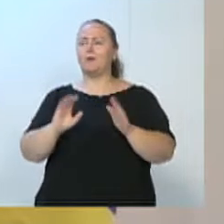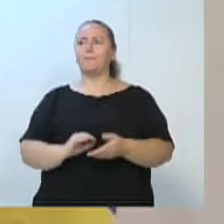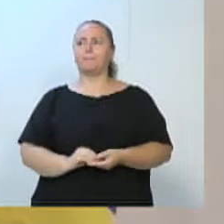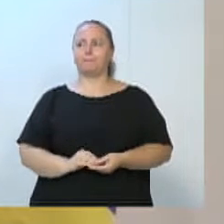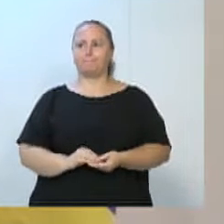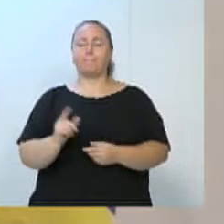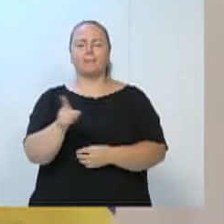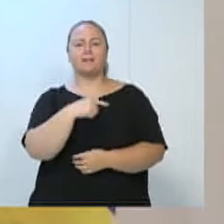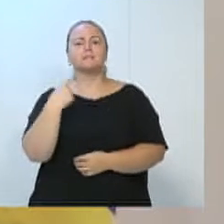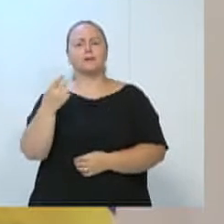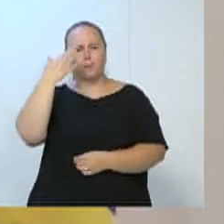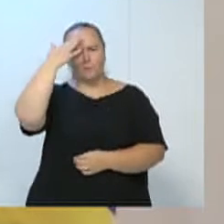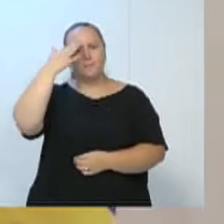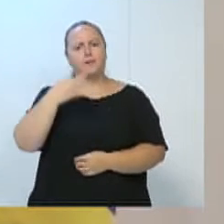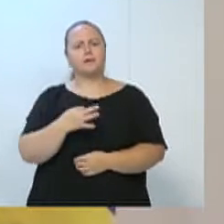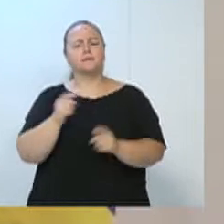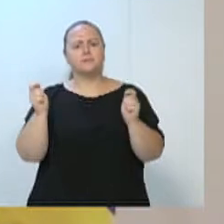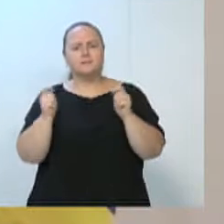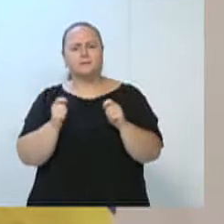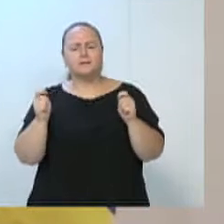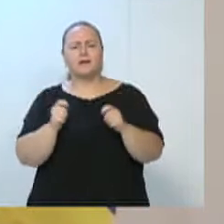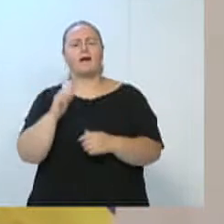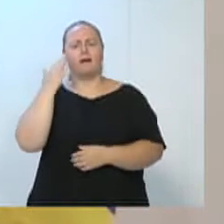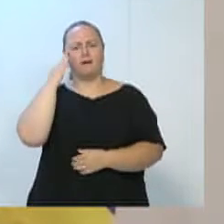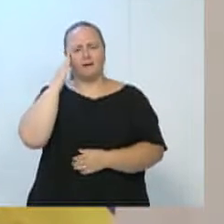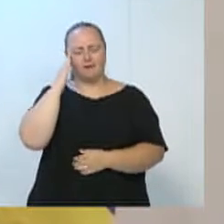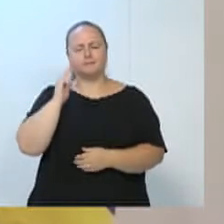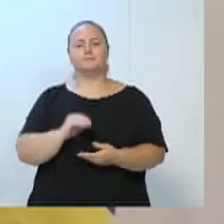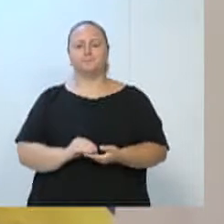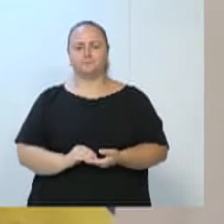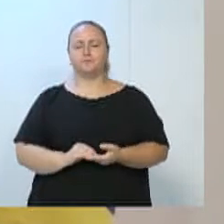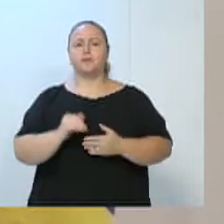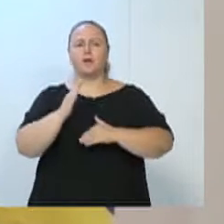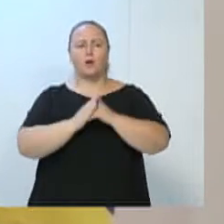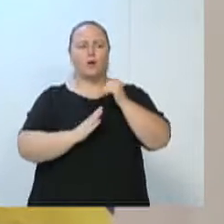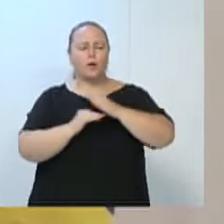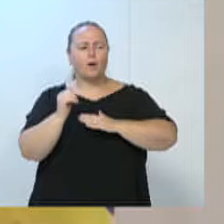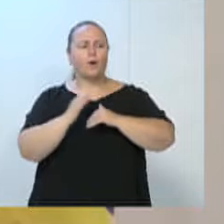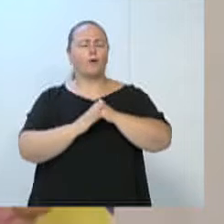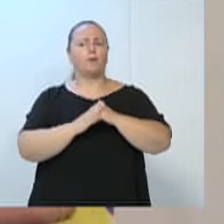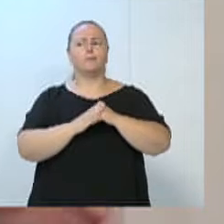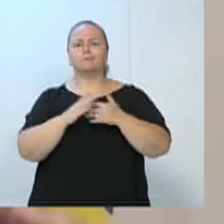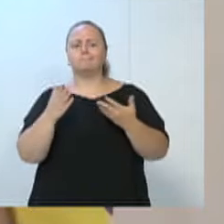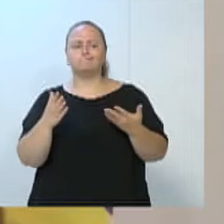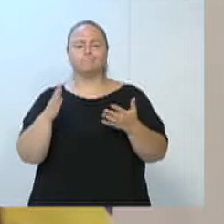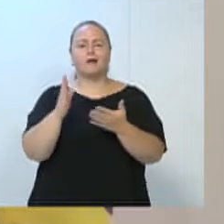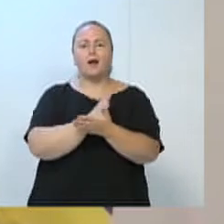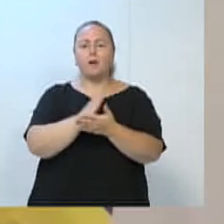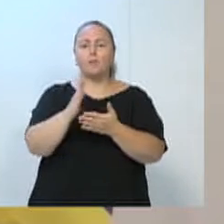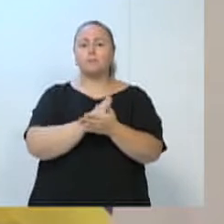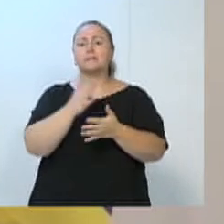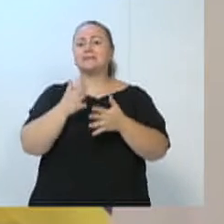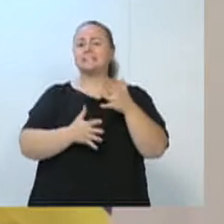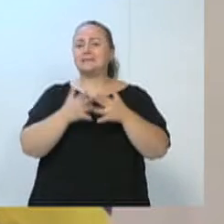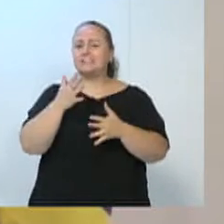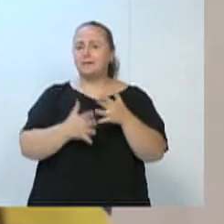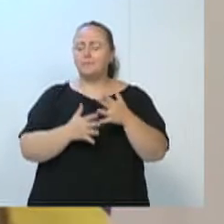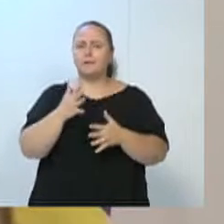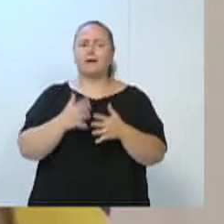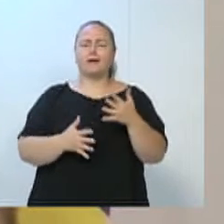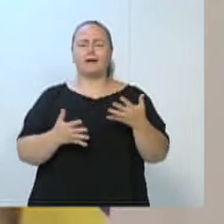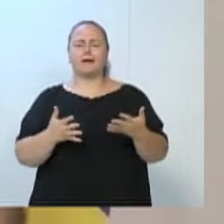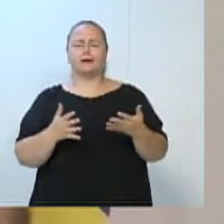entende, eu sei que pode falar aqui, que não se faz as obras sem criar transtornos, que não se faz, por exemplo, a desculpa que se diz,